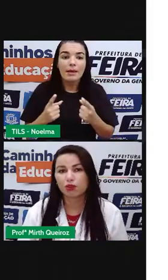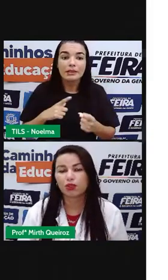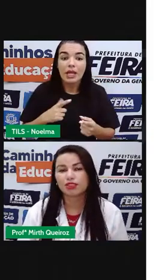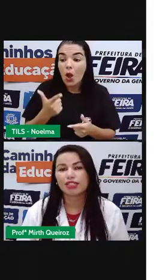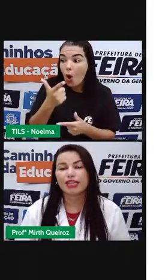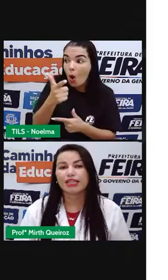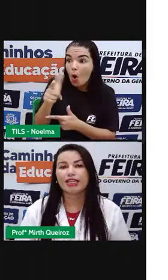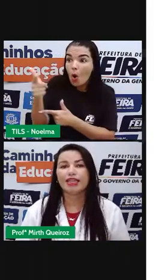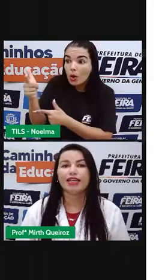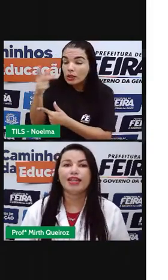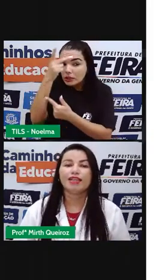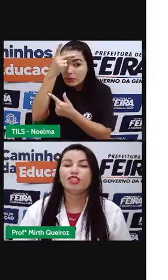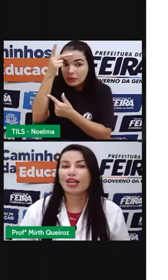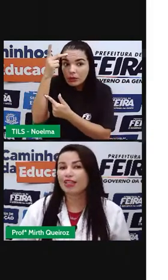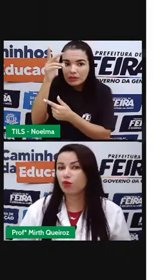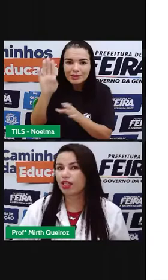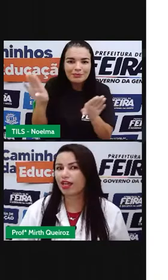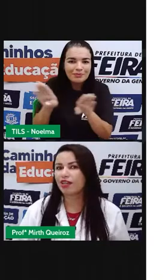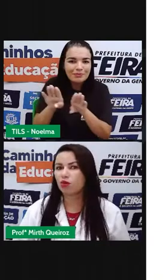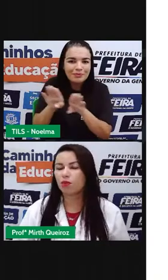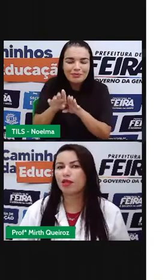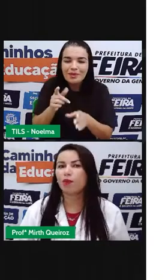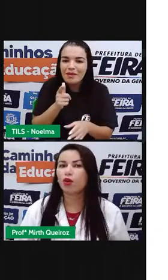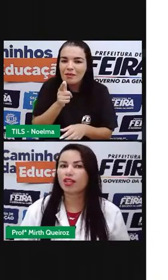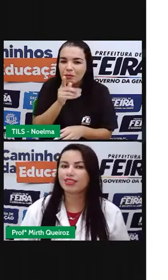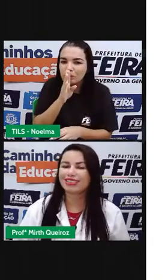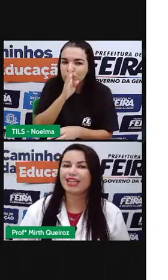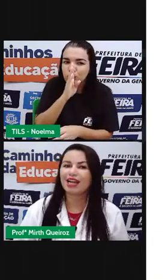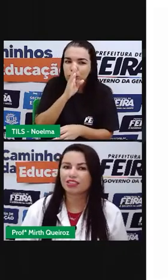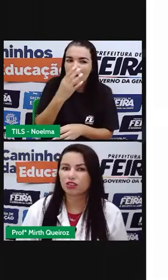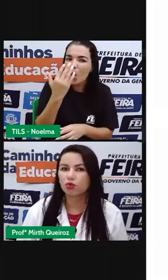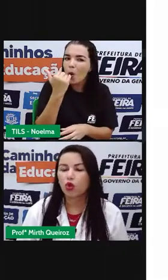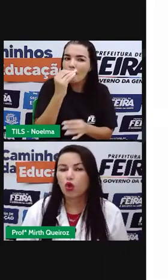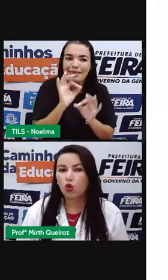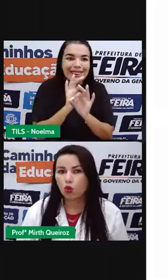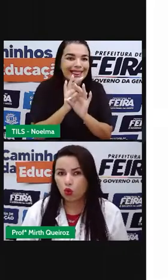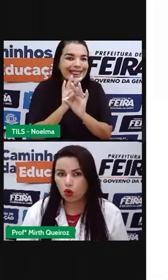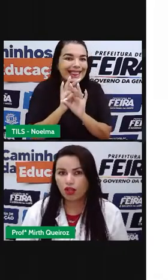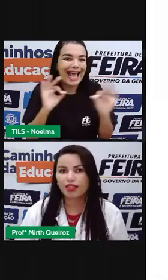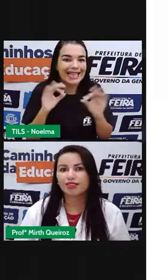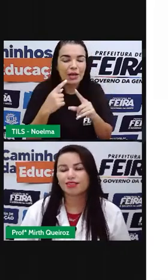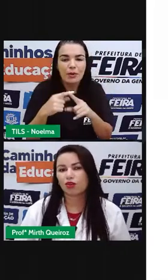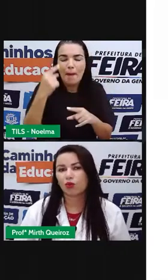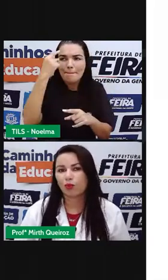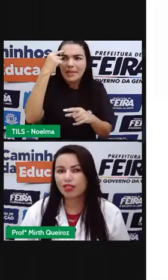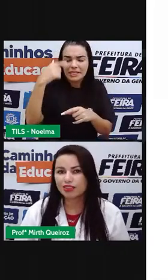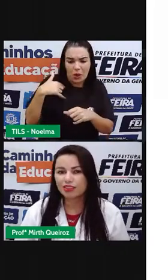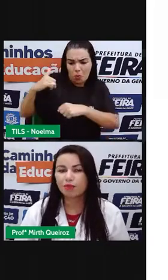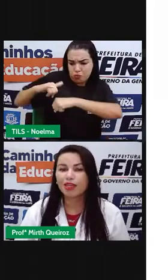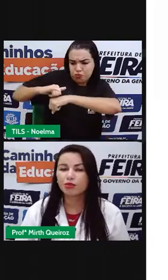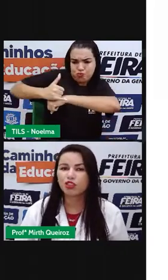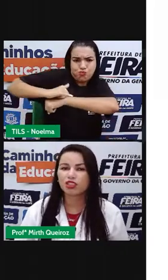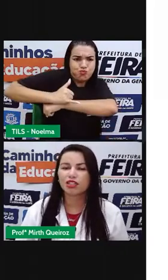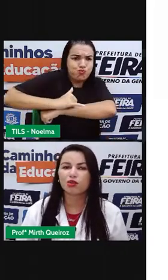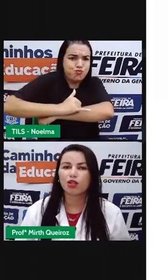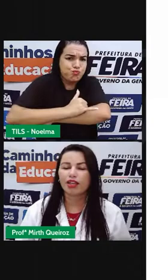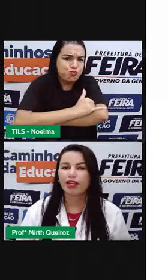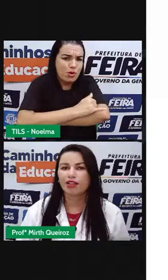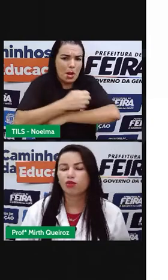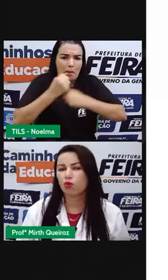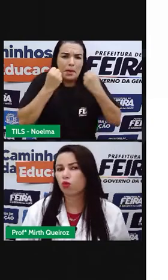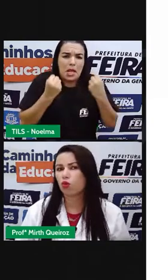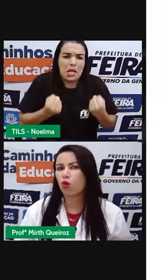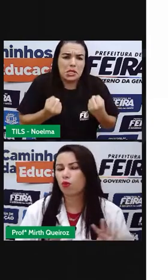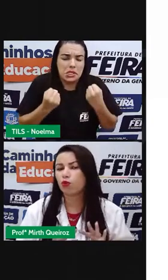pessoas que já não querem comer porque se acham gordas, obesas. E mesmo estando